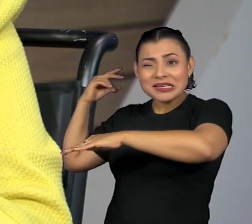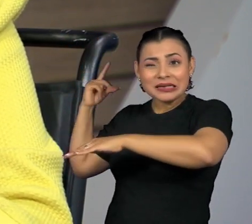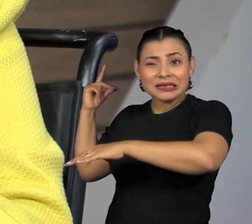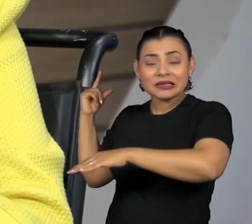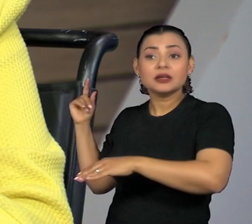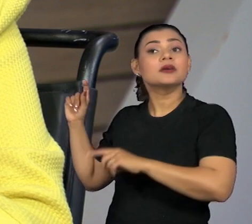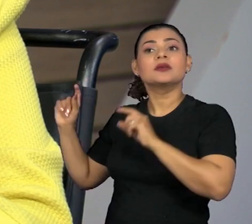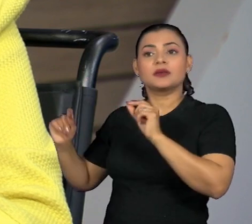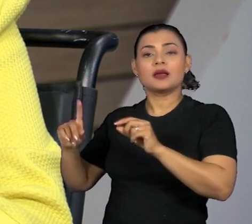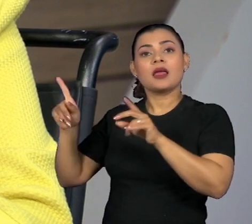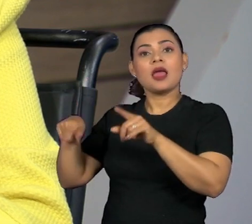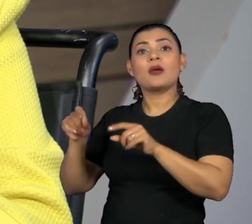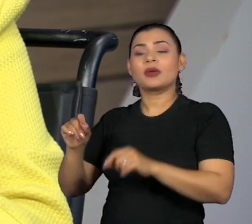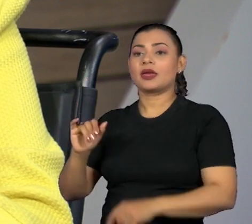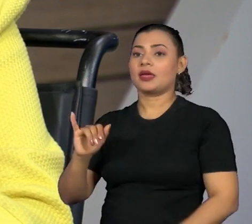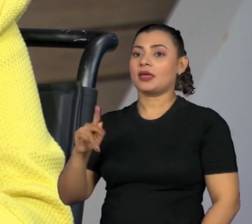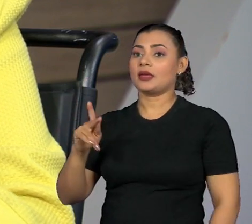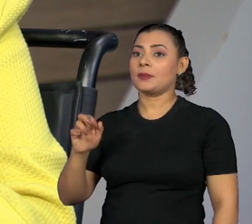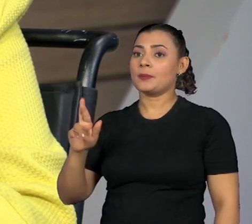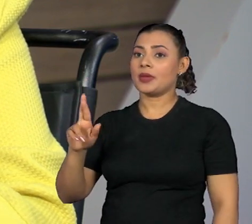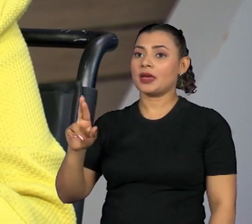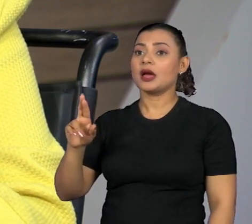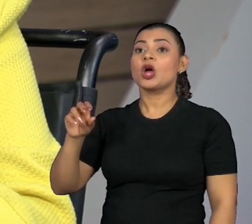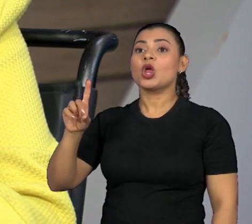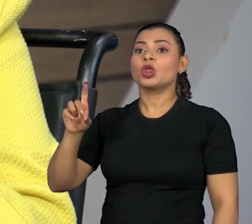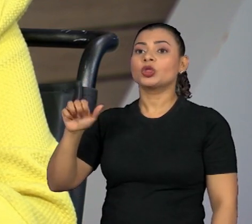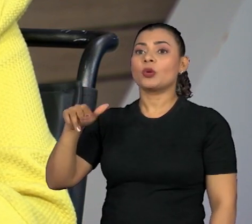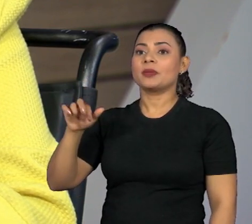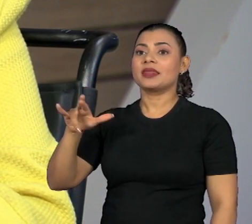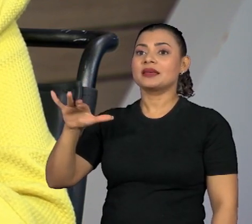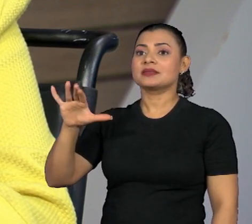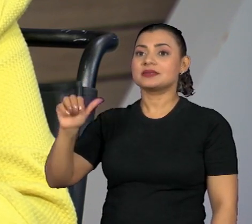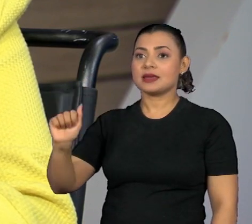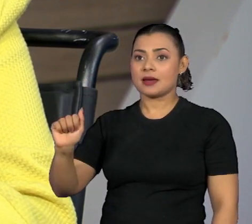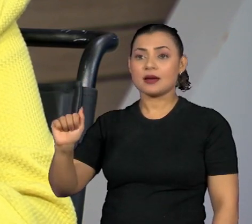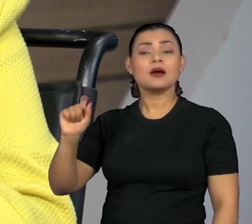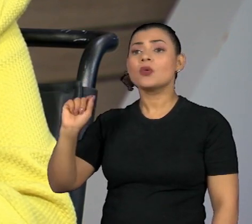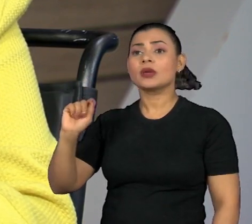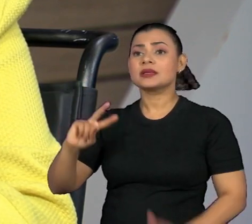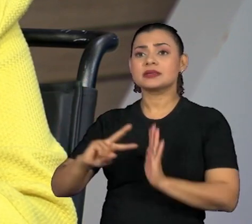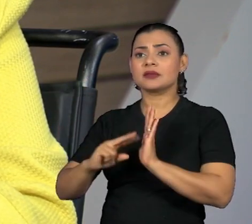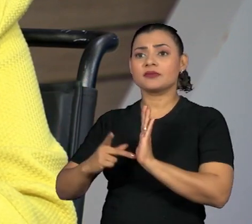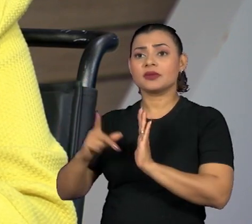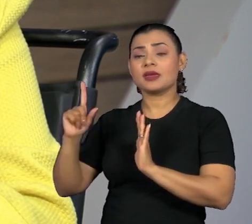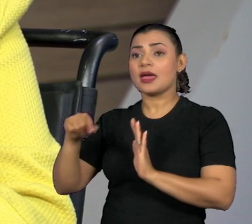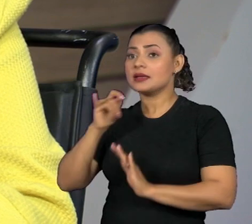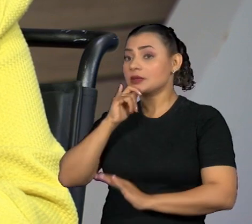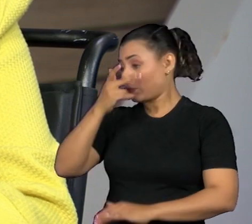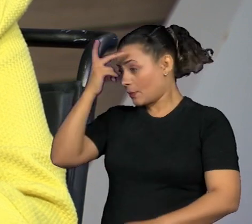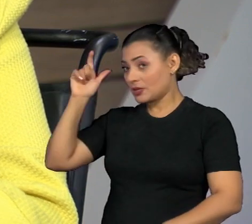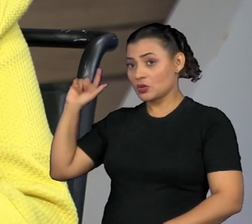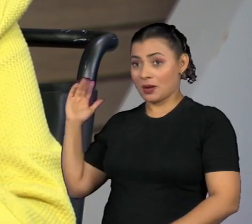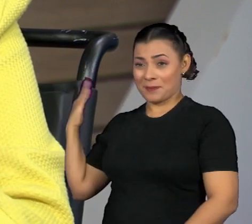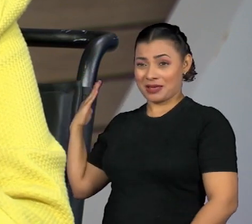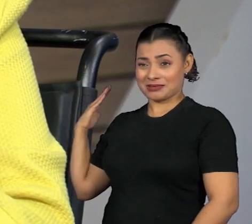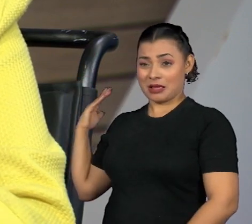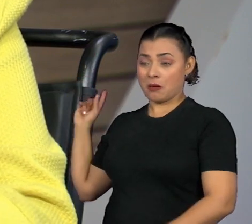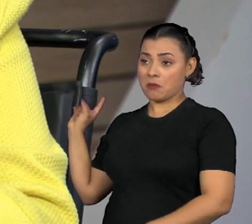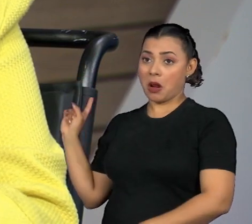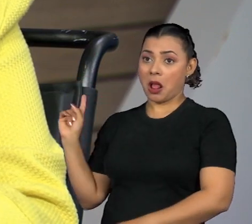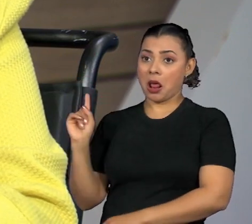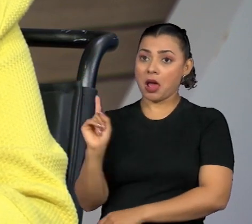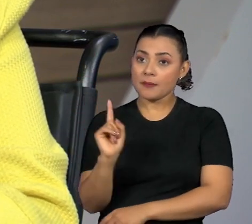a gente chama de hiperdominância. Então, você vai para a floresta amazônica e tem hiperdominância, por exemplo, da